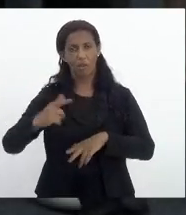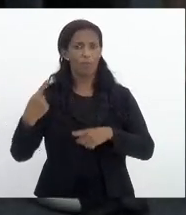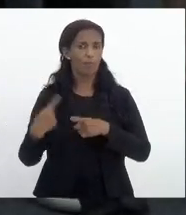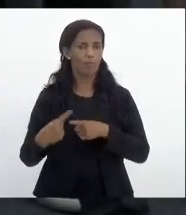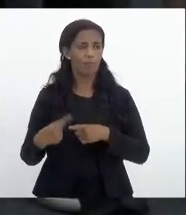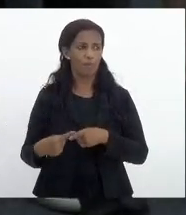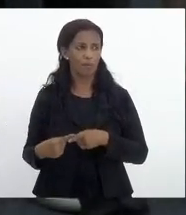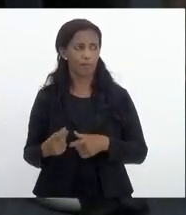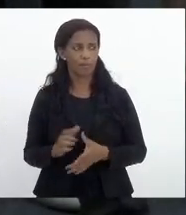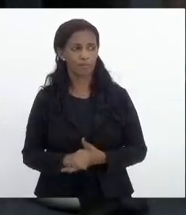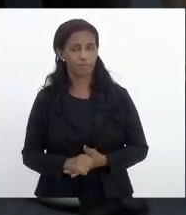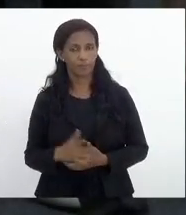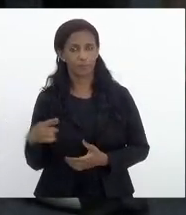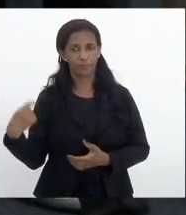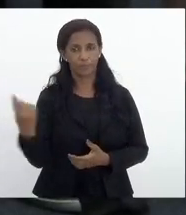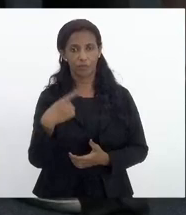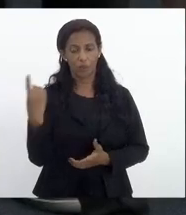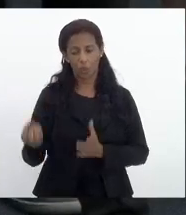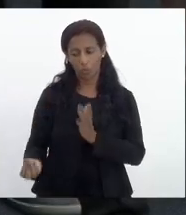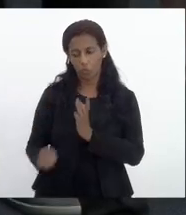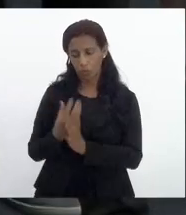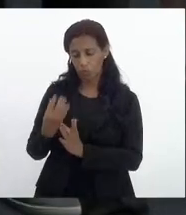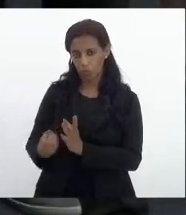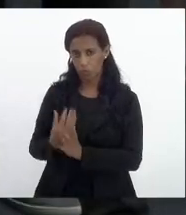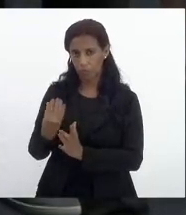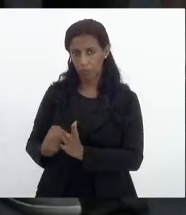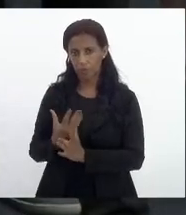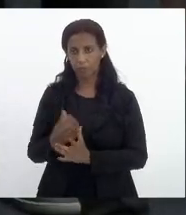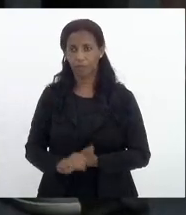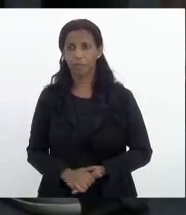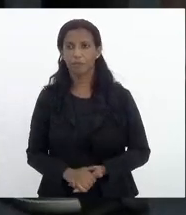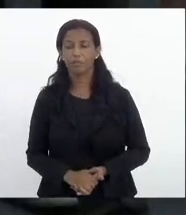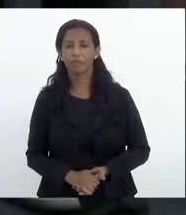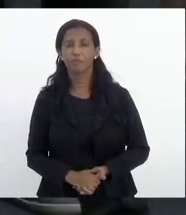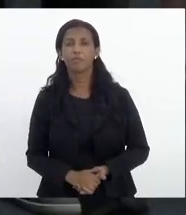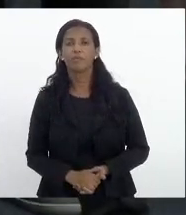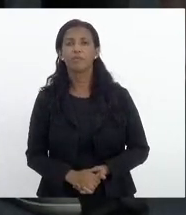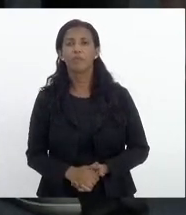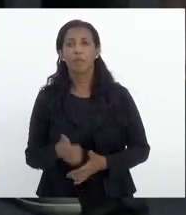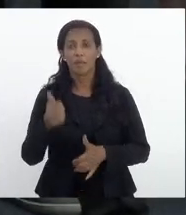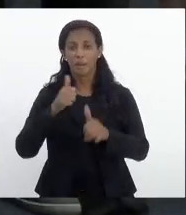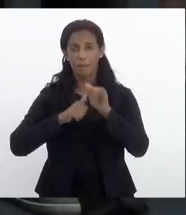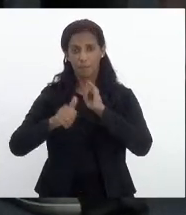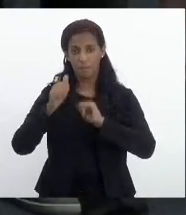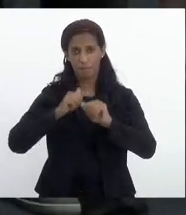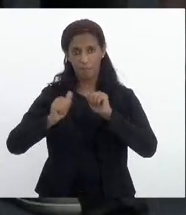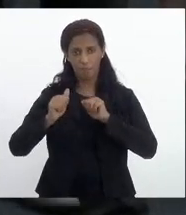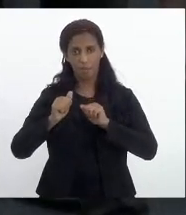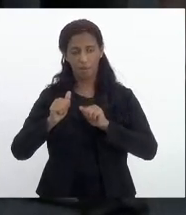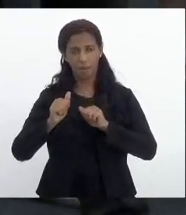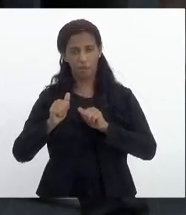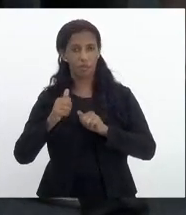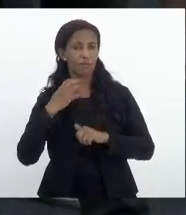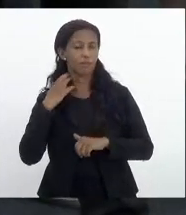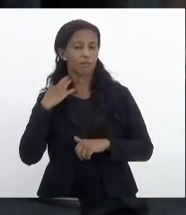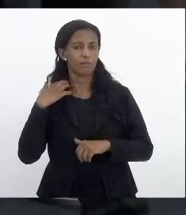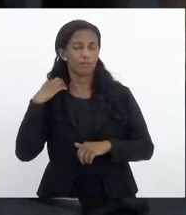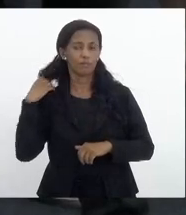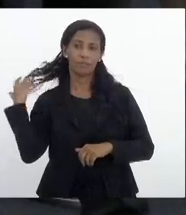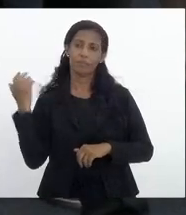nós produzimos sob o ponto de vista de bebidas alcoólicas excluindo